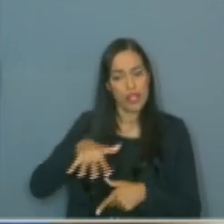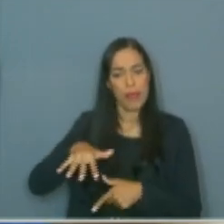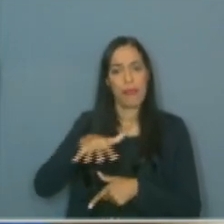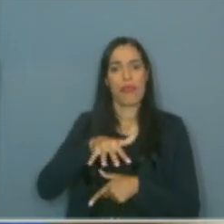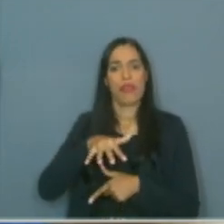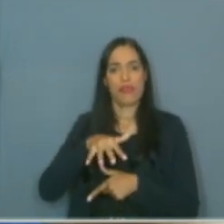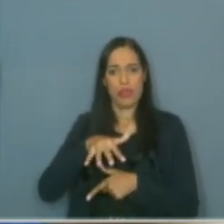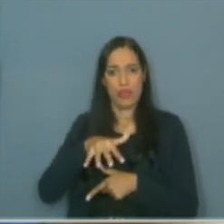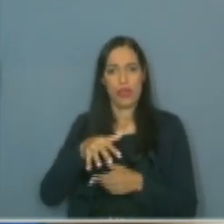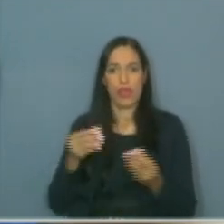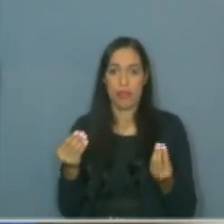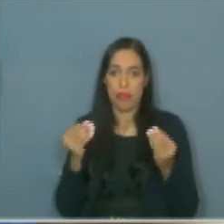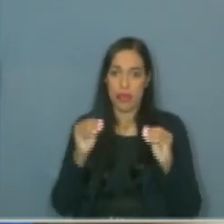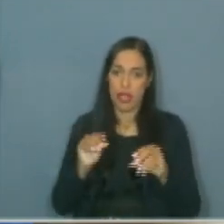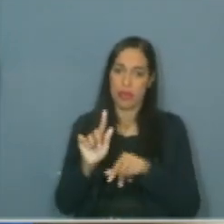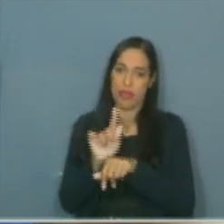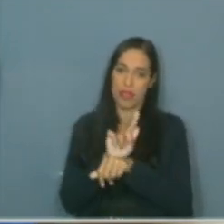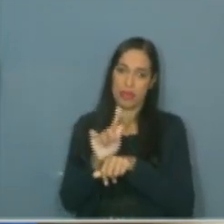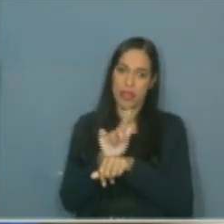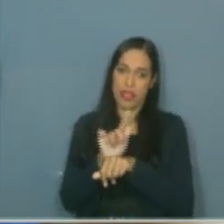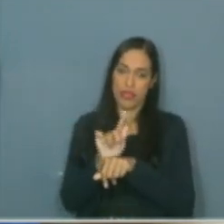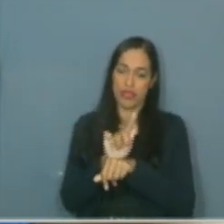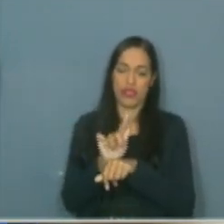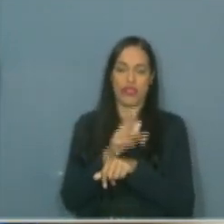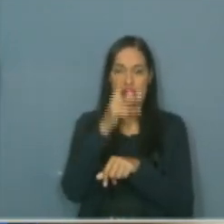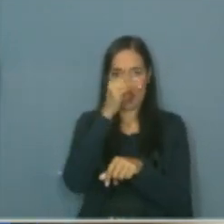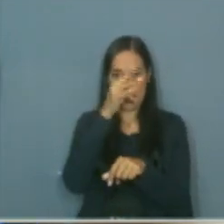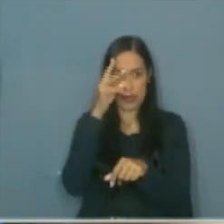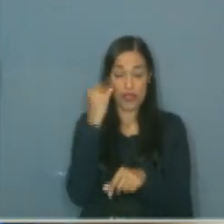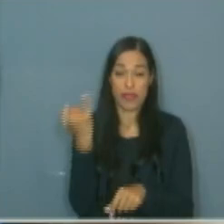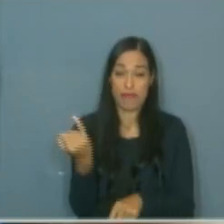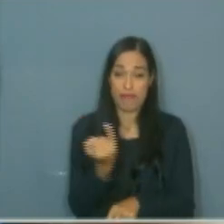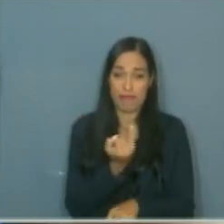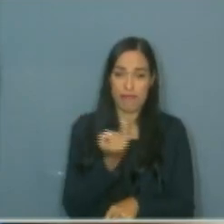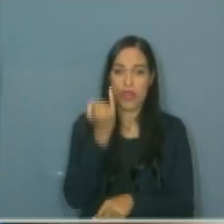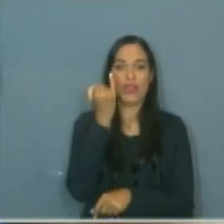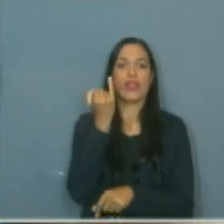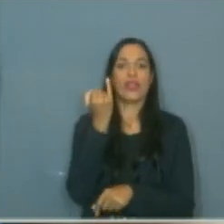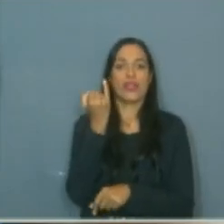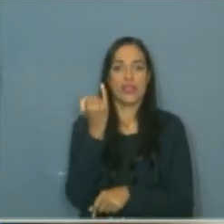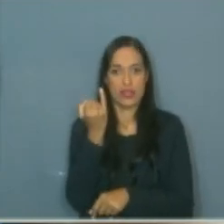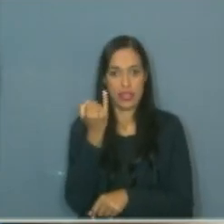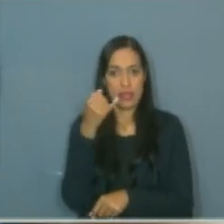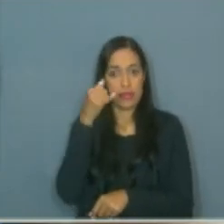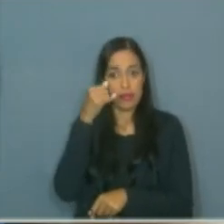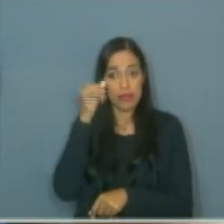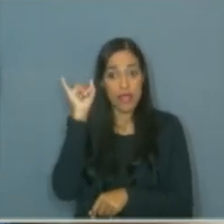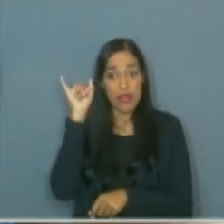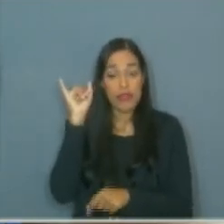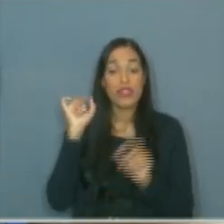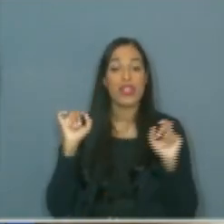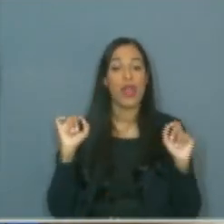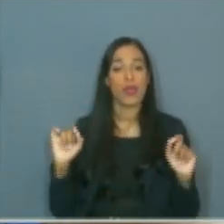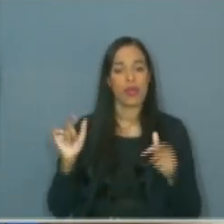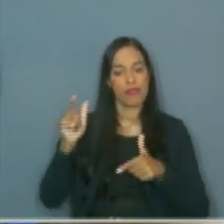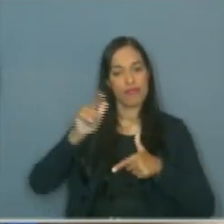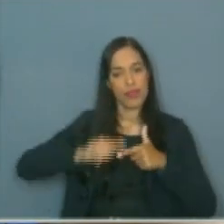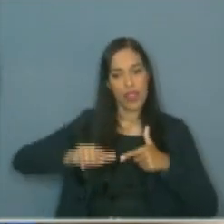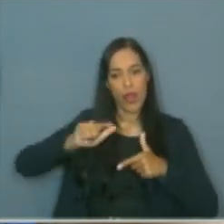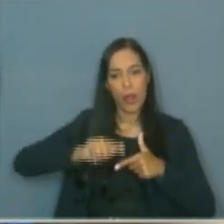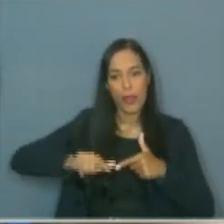implementado pela atual gestão, tem sido essencial para evitar que problemas